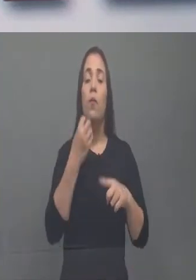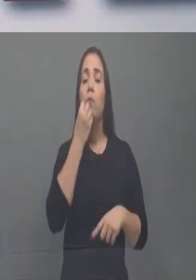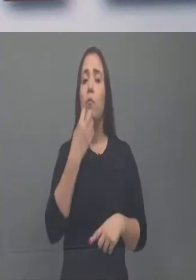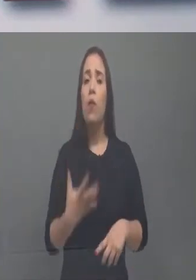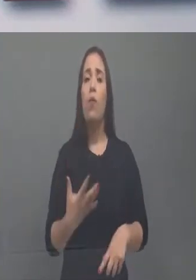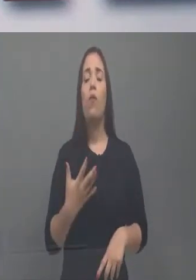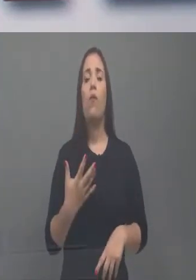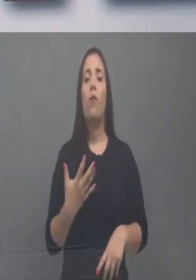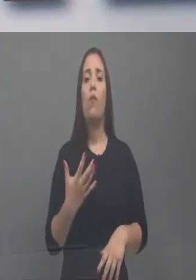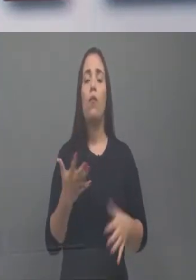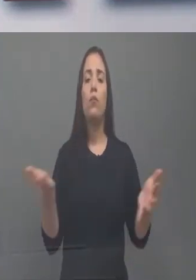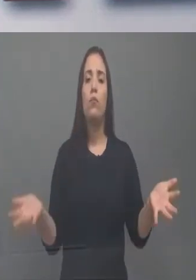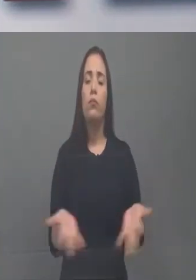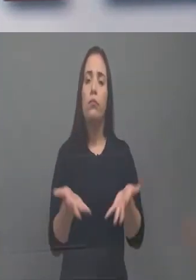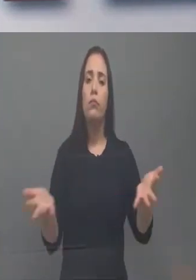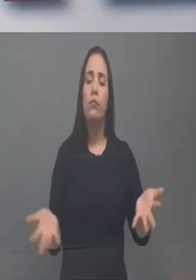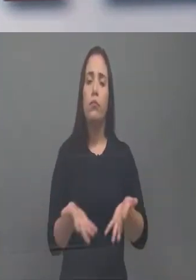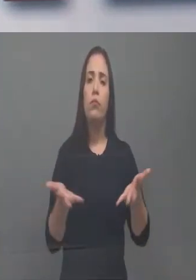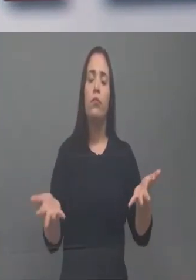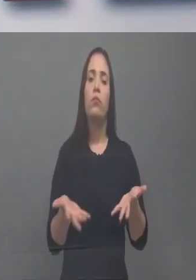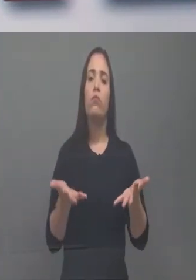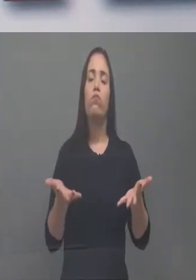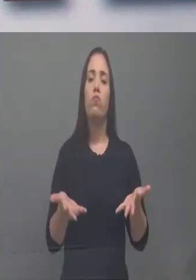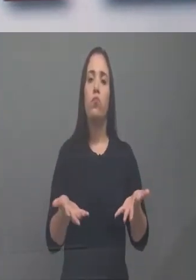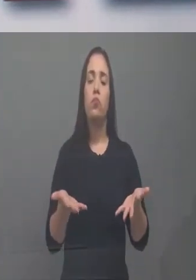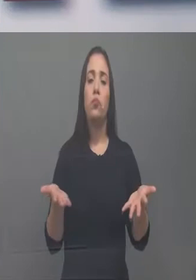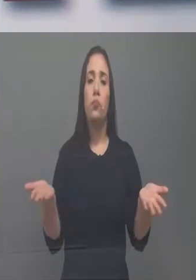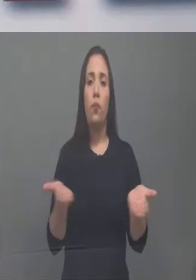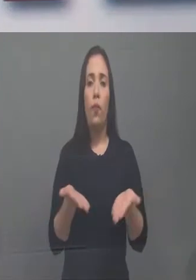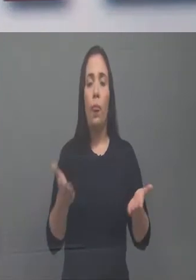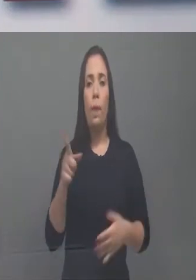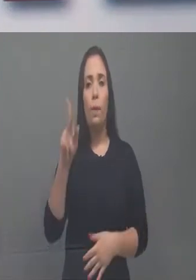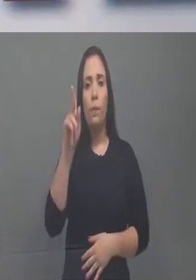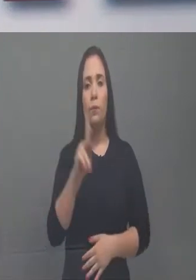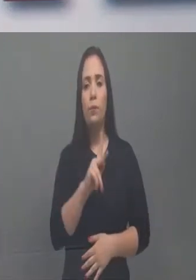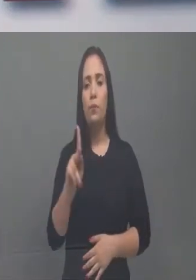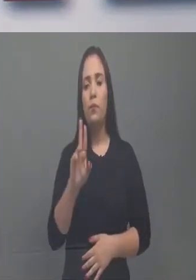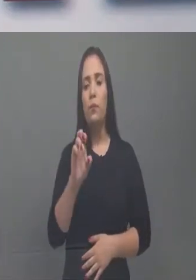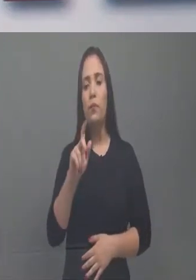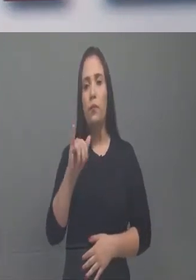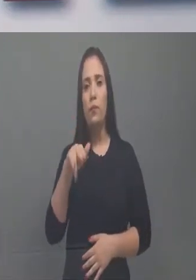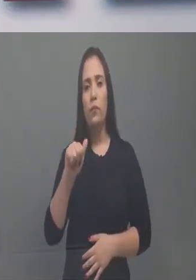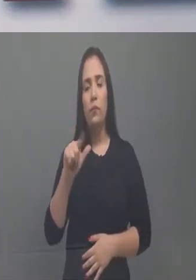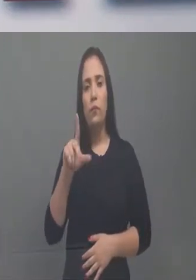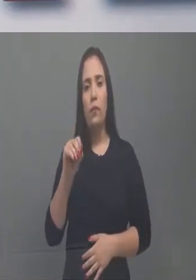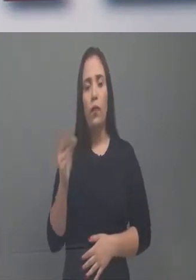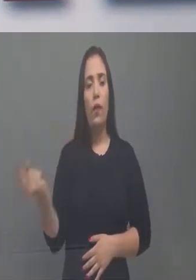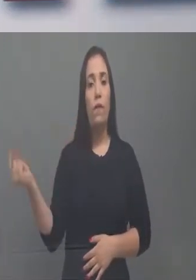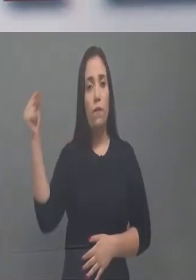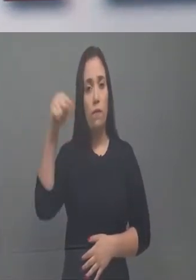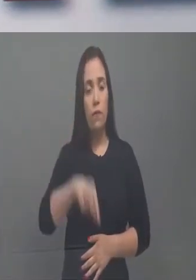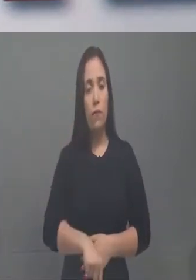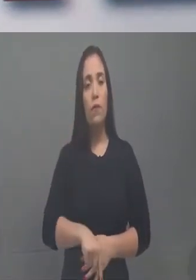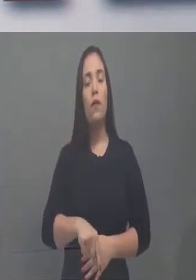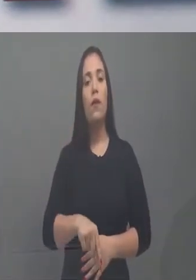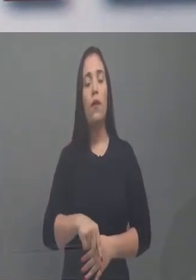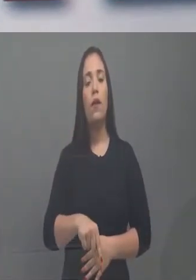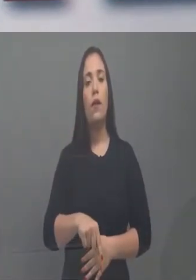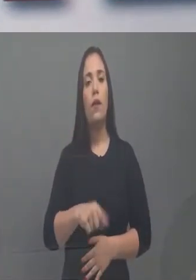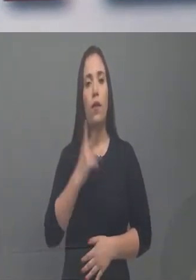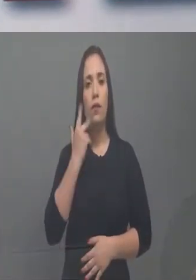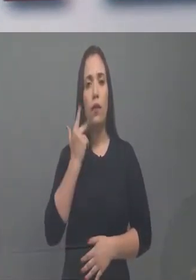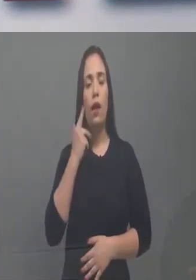condições ao evento, em termos de infraestrutura. Quer dizer, hoje o padre Reginaldo vem aqui ao Estado do Ceará, vai em todos